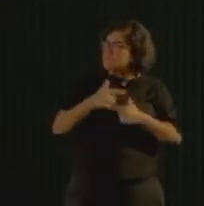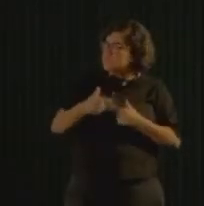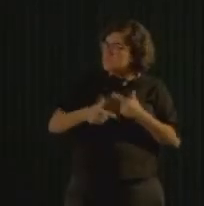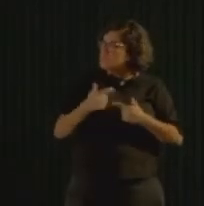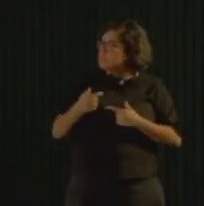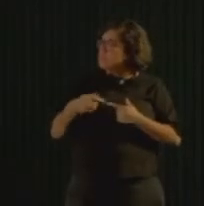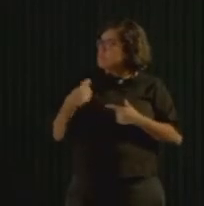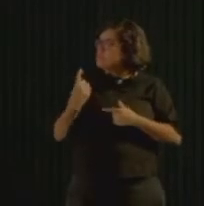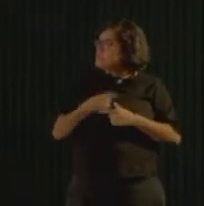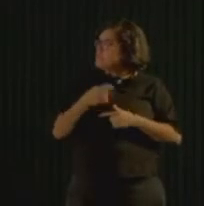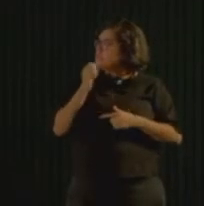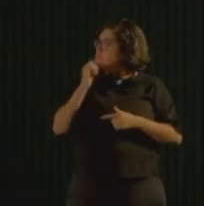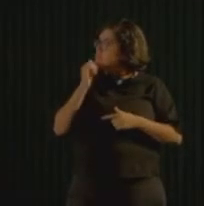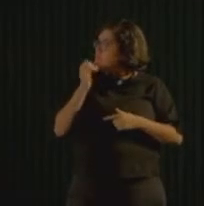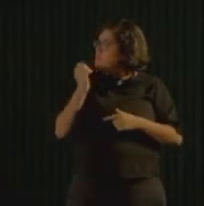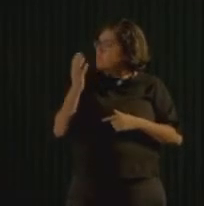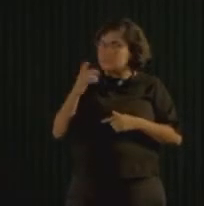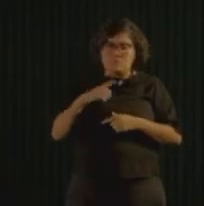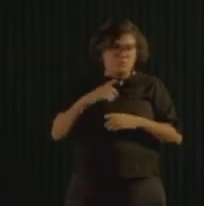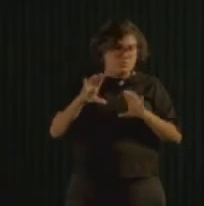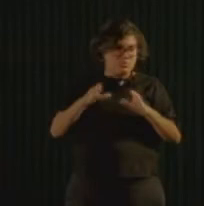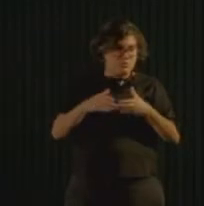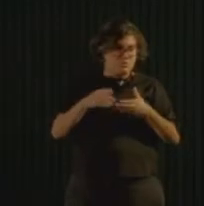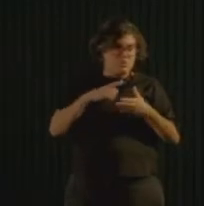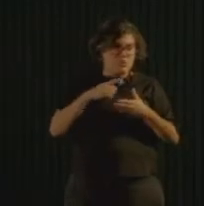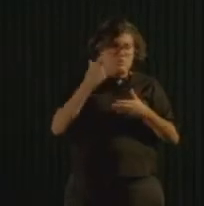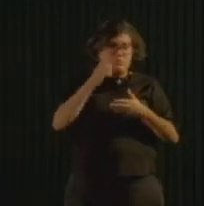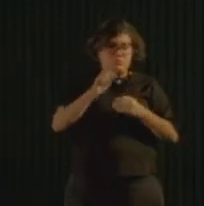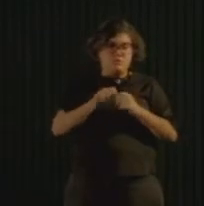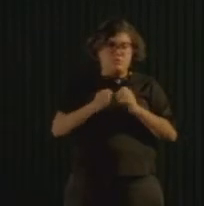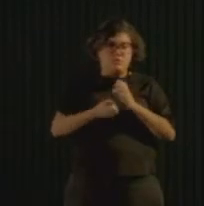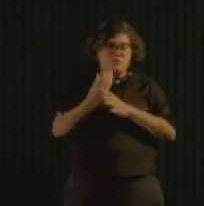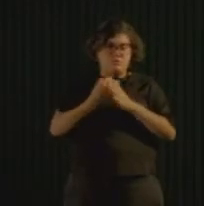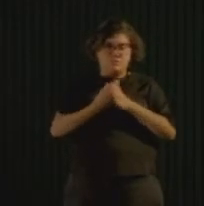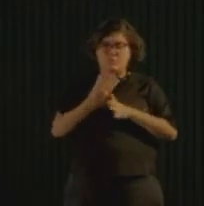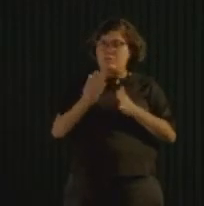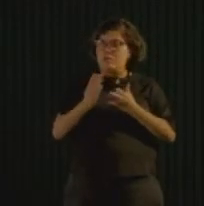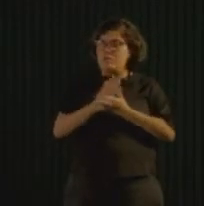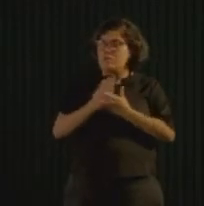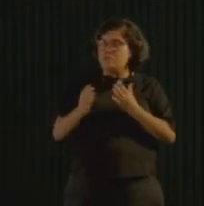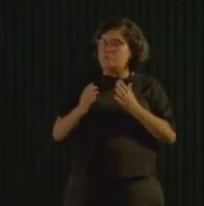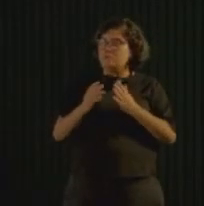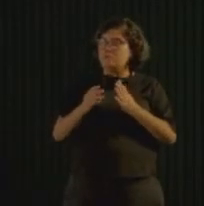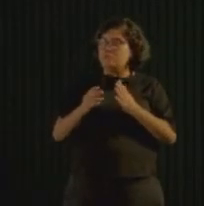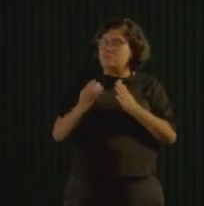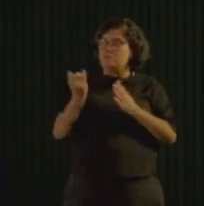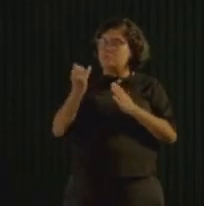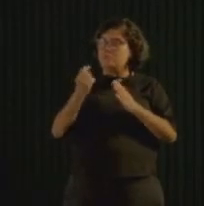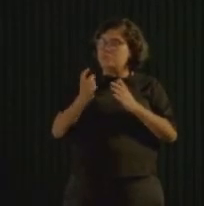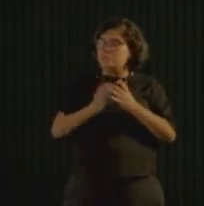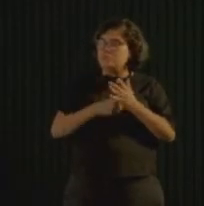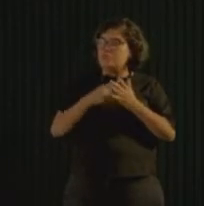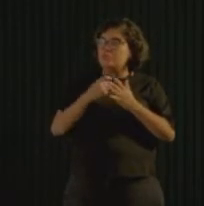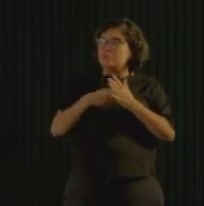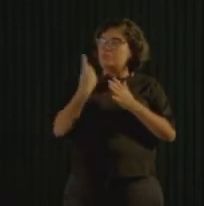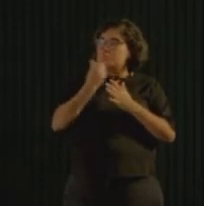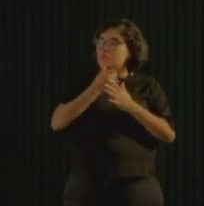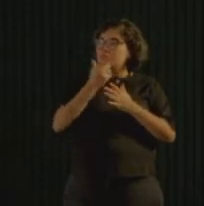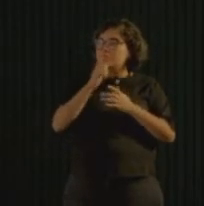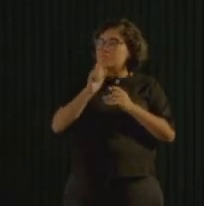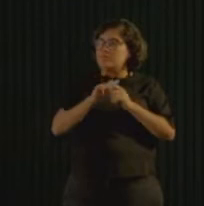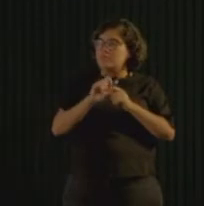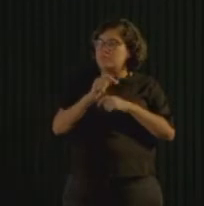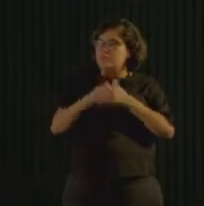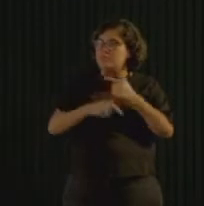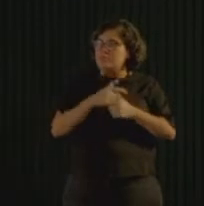Se lá fora você troca PET no supermercado para poder estar conseguindo algum desconto, nas nossas escolas, as crianças se juntaram, e a